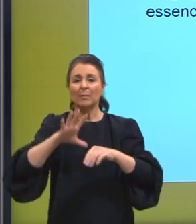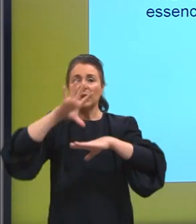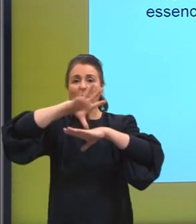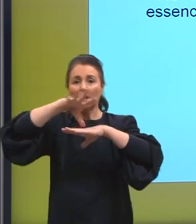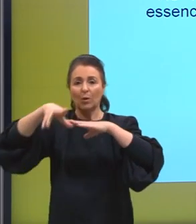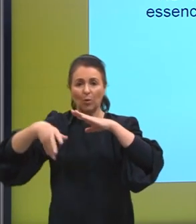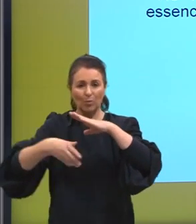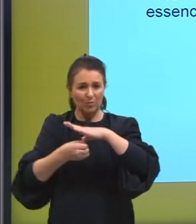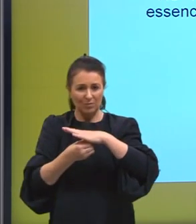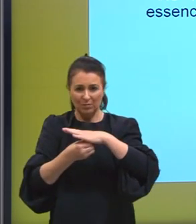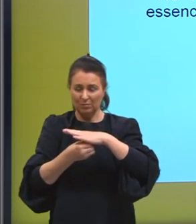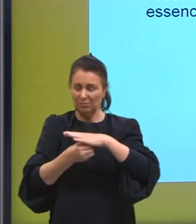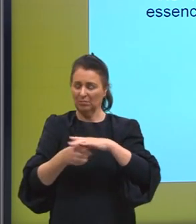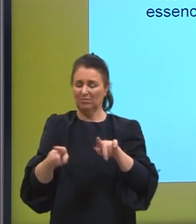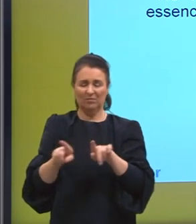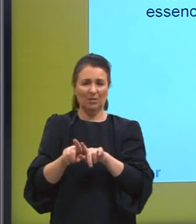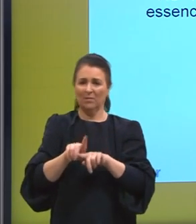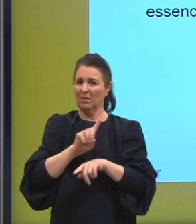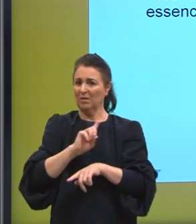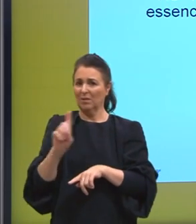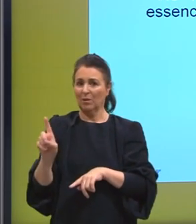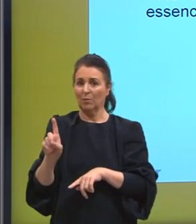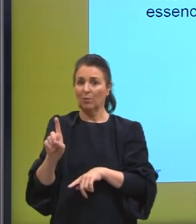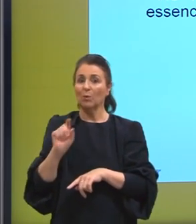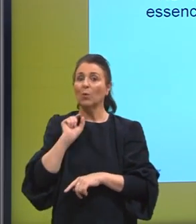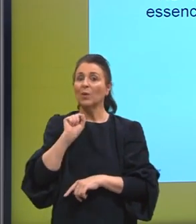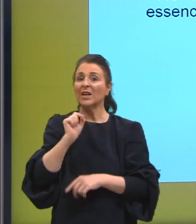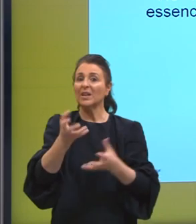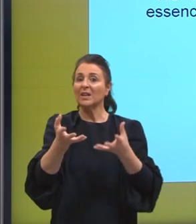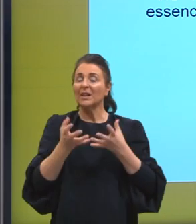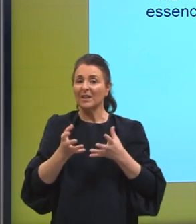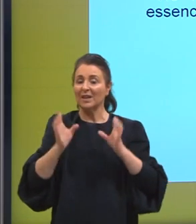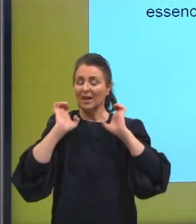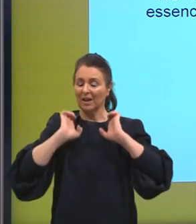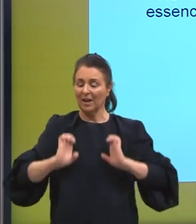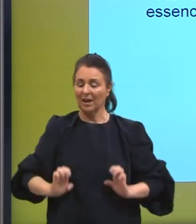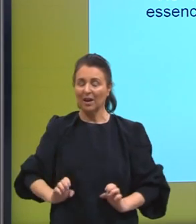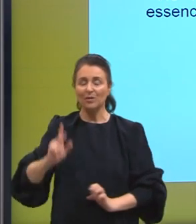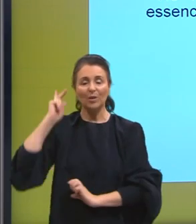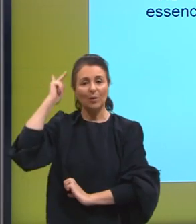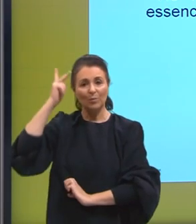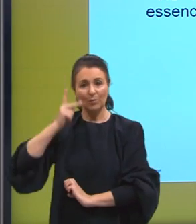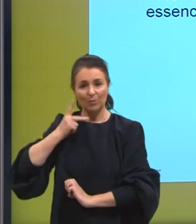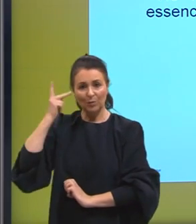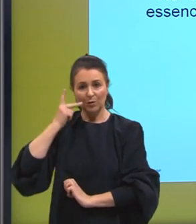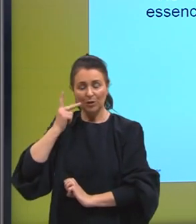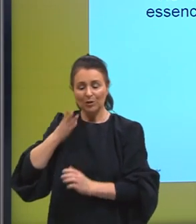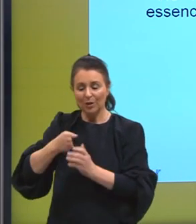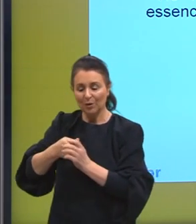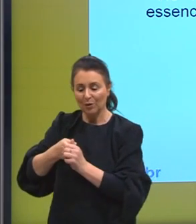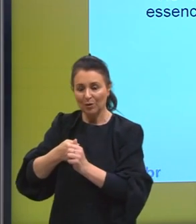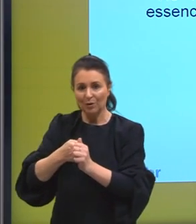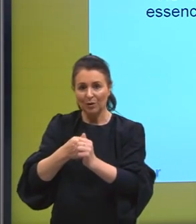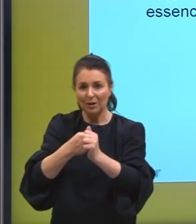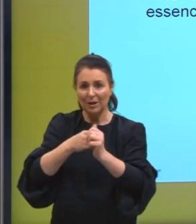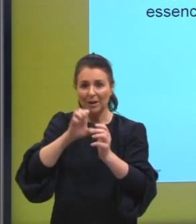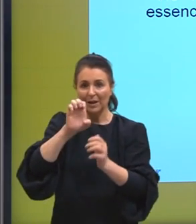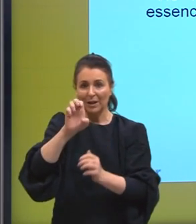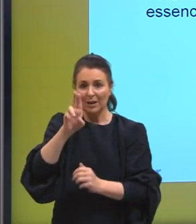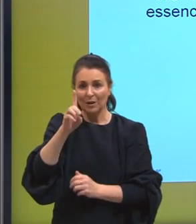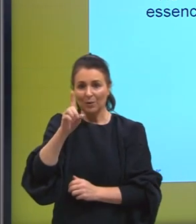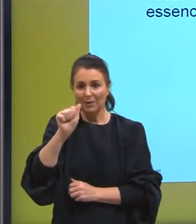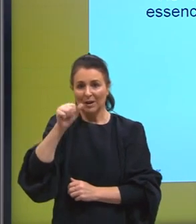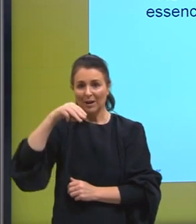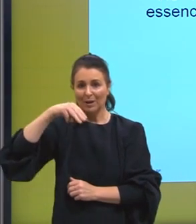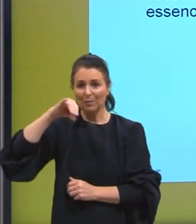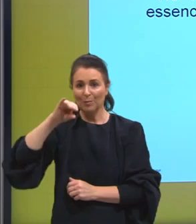isso, né? Então, portanto esse bem era ética e política pois conduzem a eudaimonia lembra